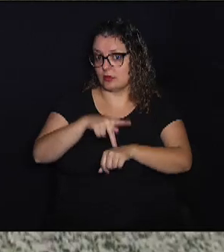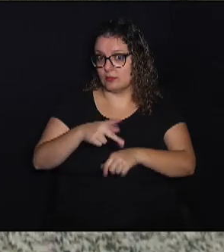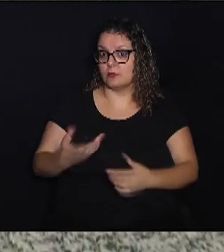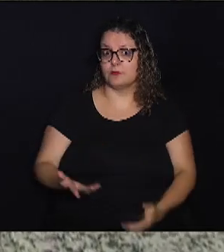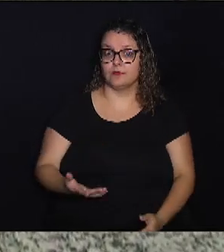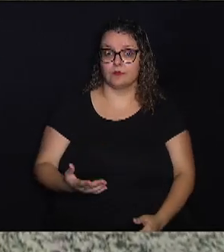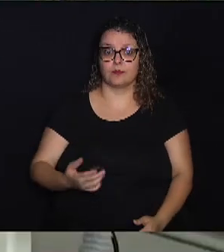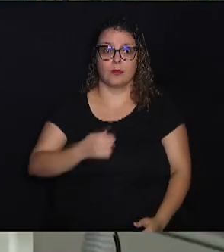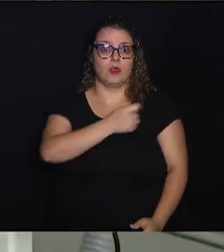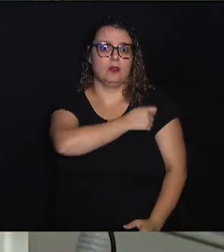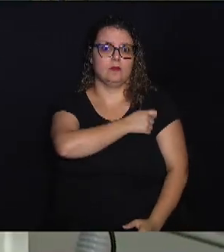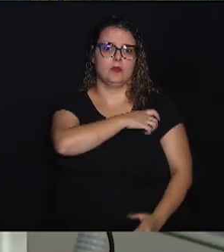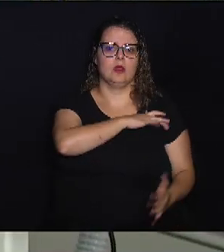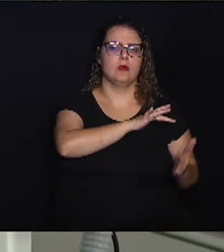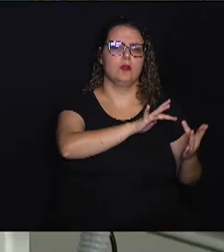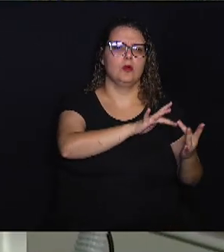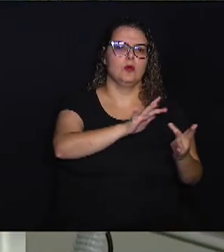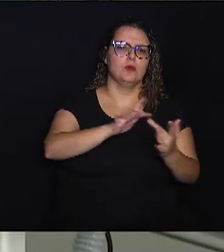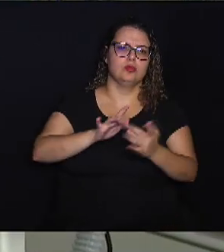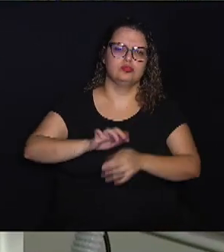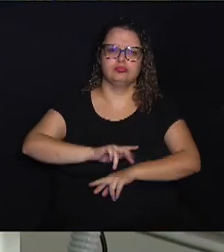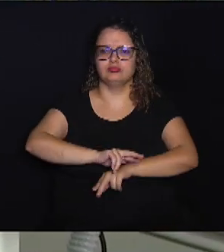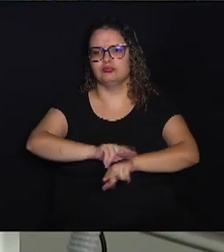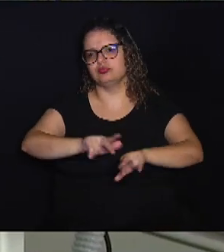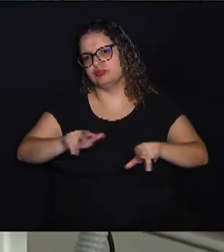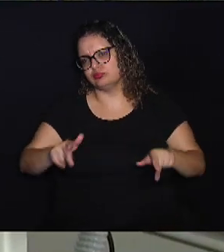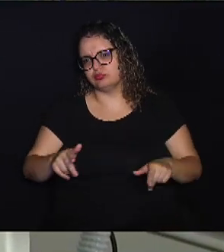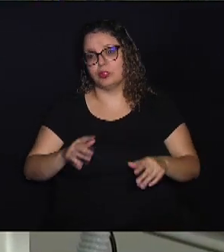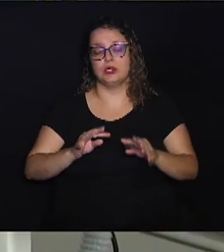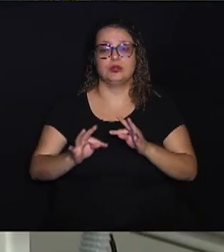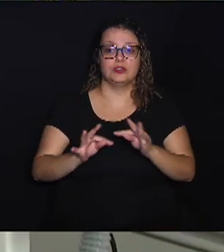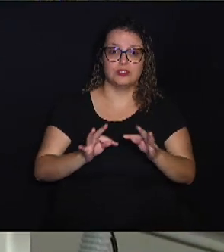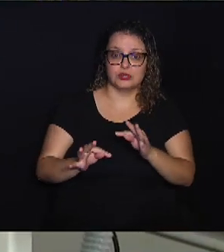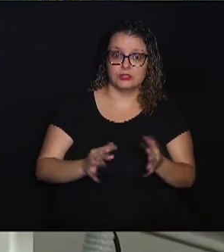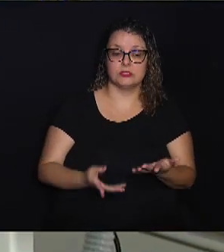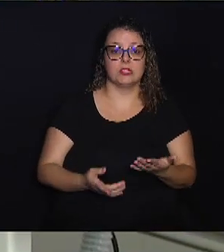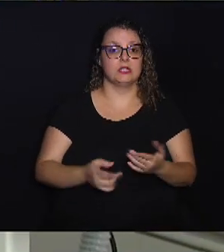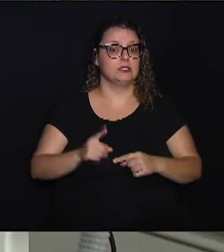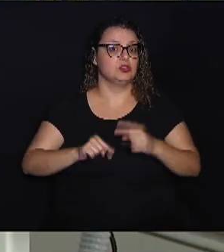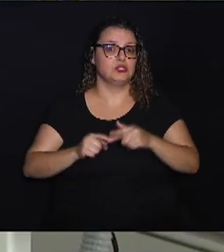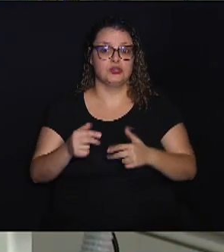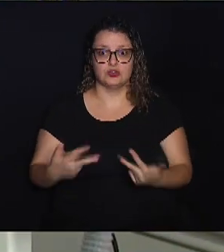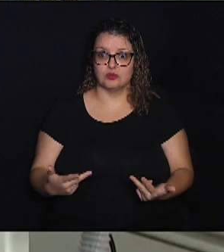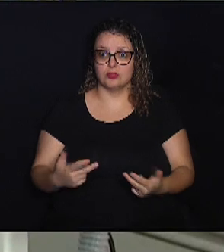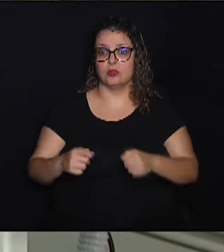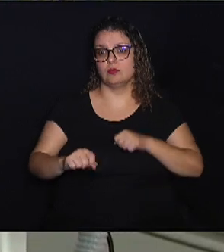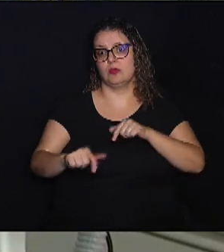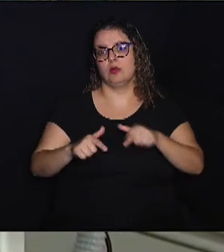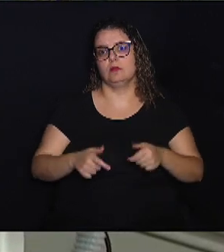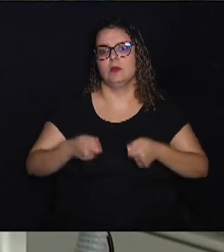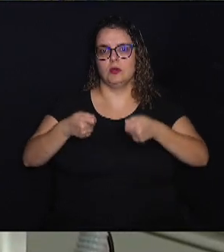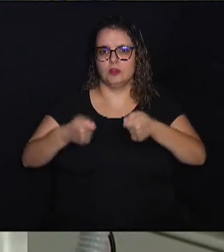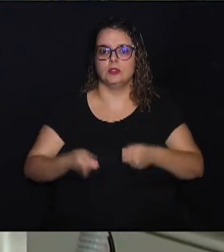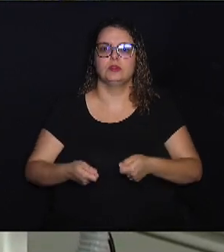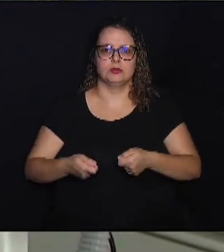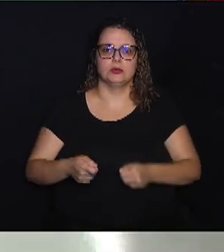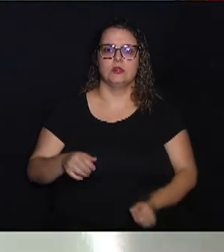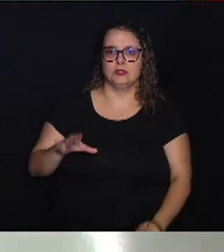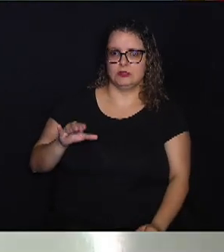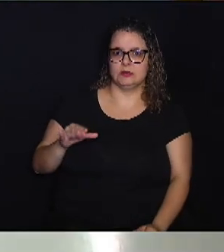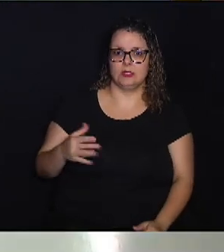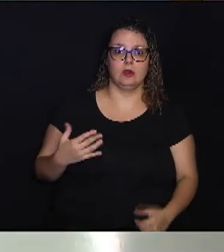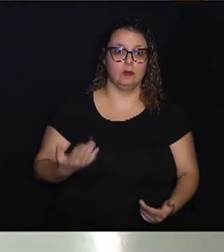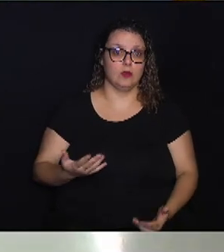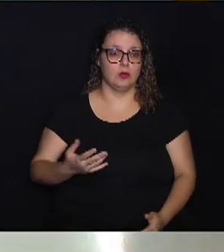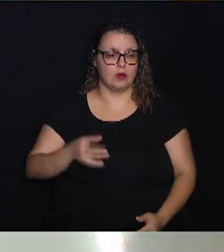uma gama muito grande de técnicas, equipamentos, equipamentos e tem uma formação sólida em ciência. Eu